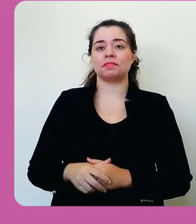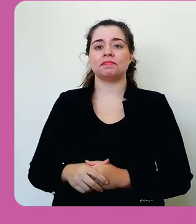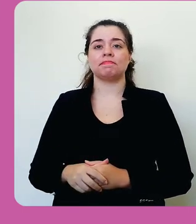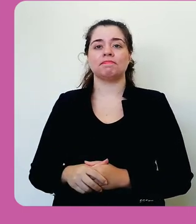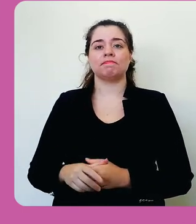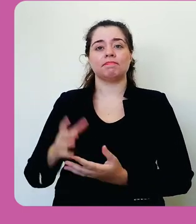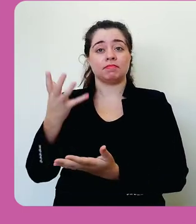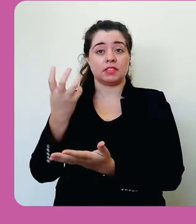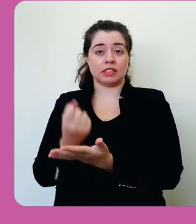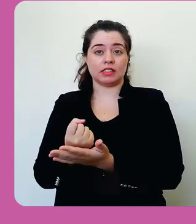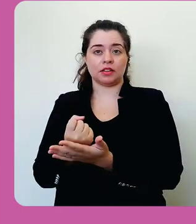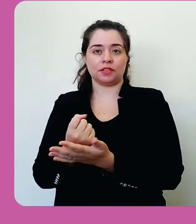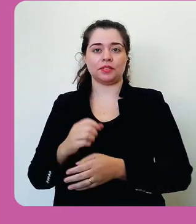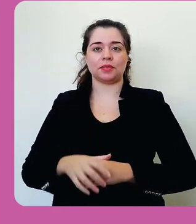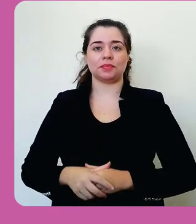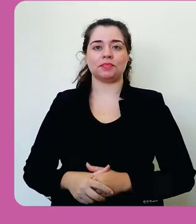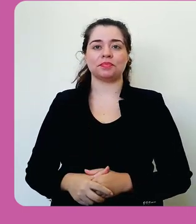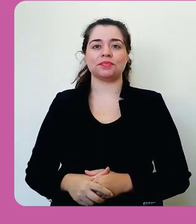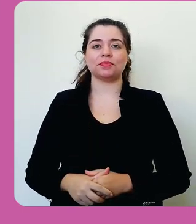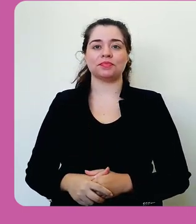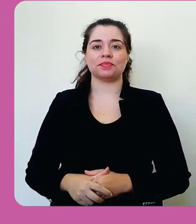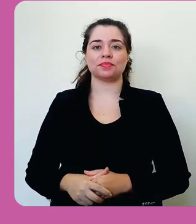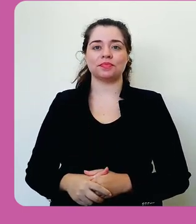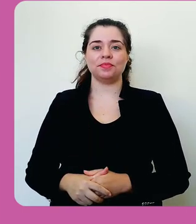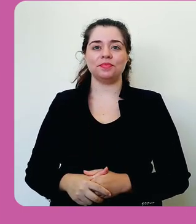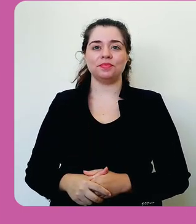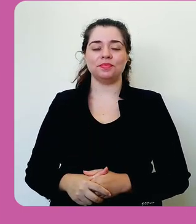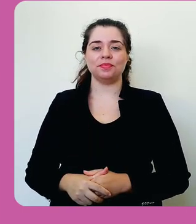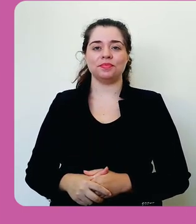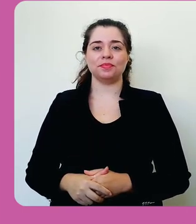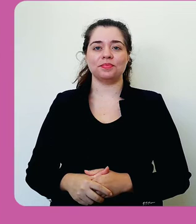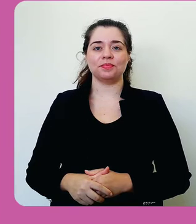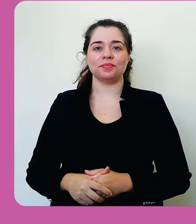ou salvar.